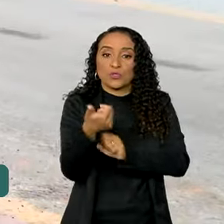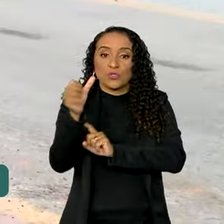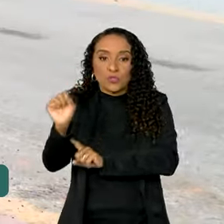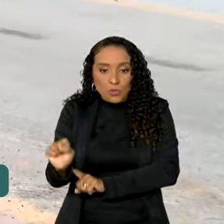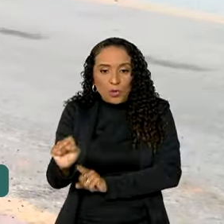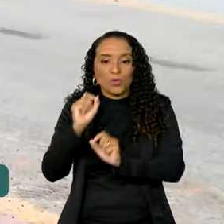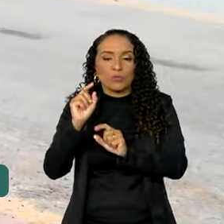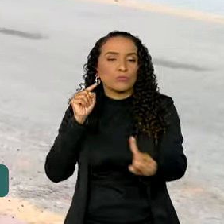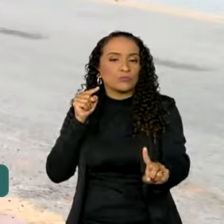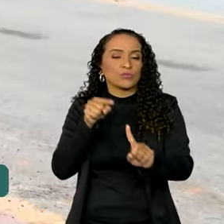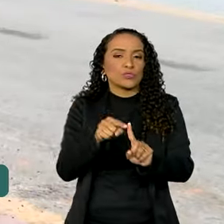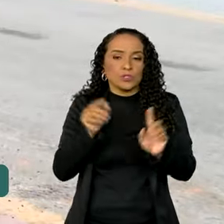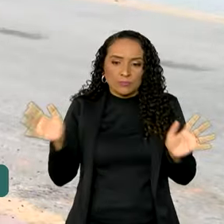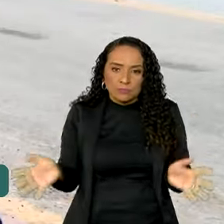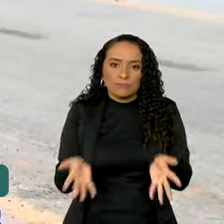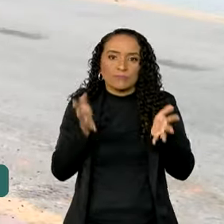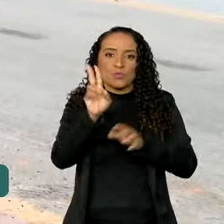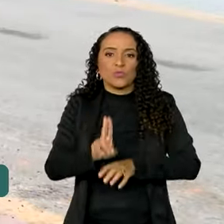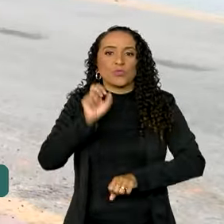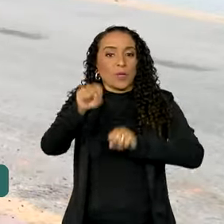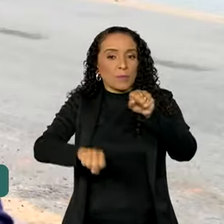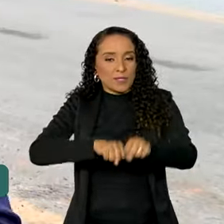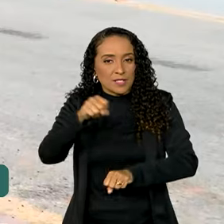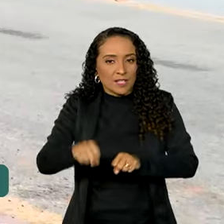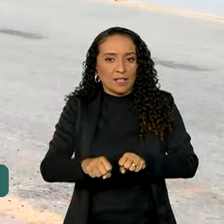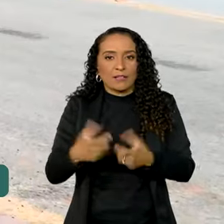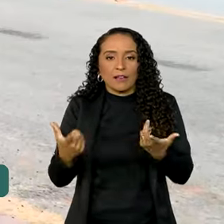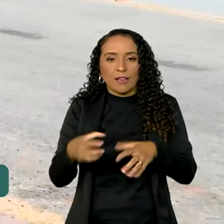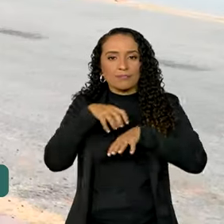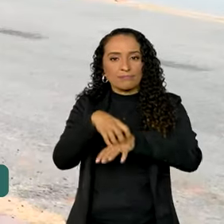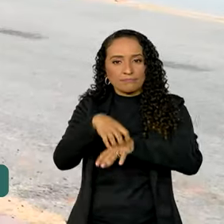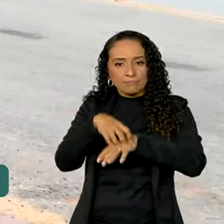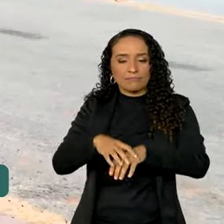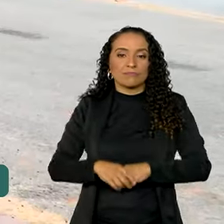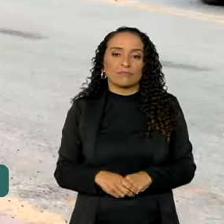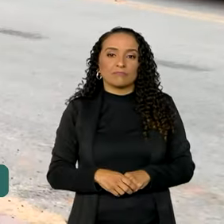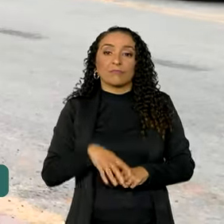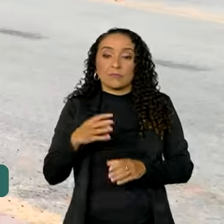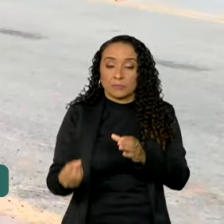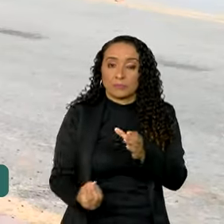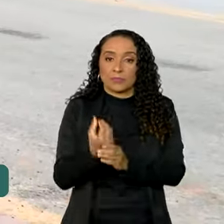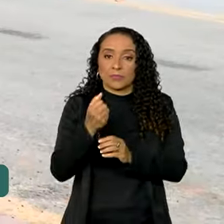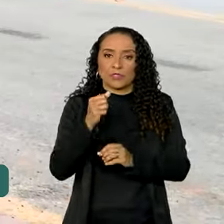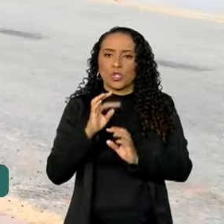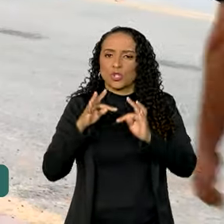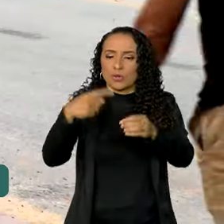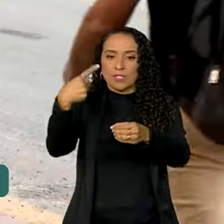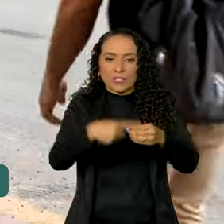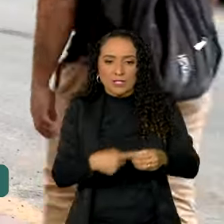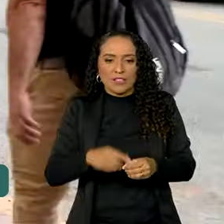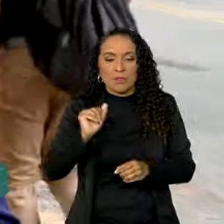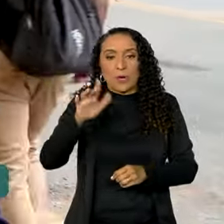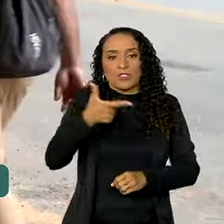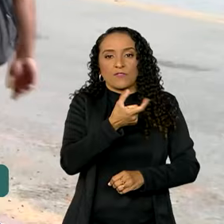com o objetivo de incentivar o uso da bicicleta como meio de transporte, a ser implementado em todas as cidades com